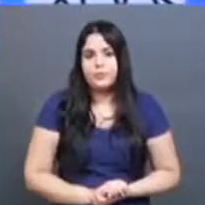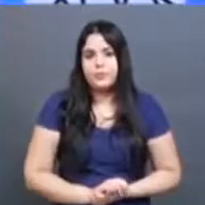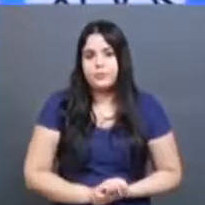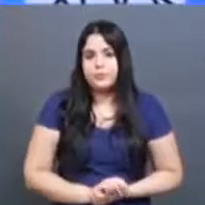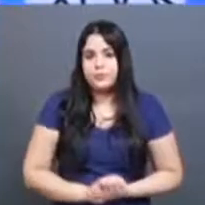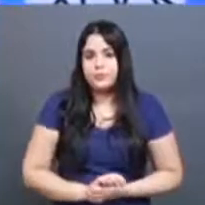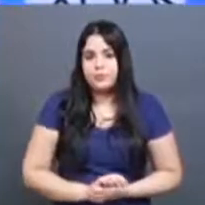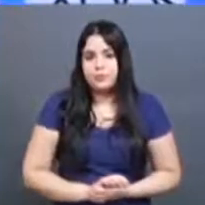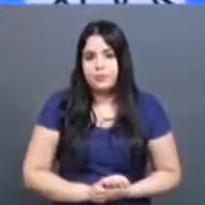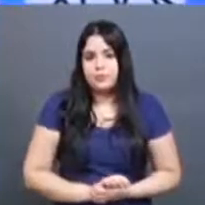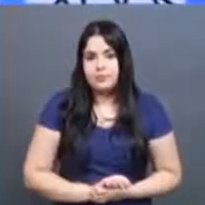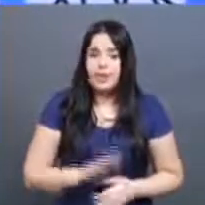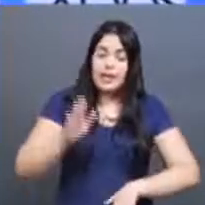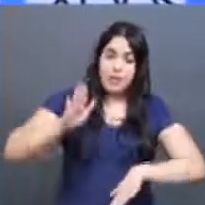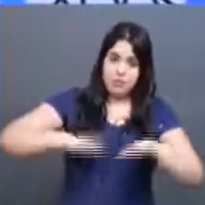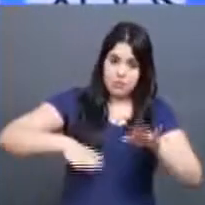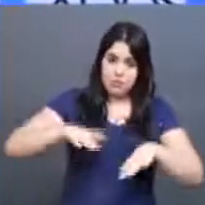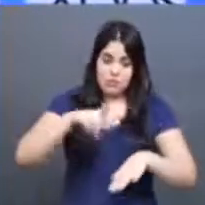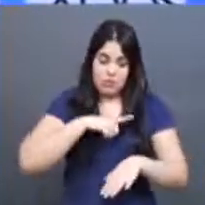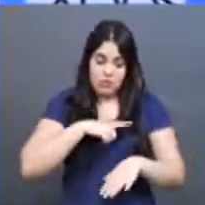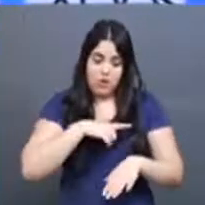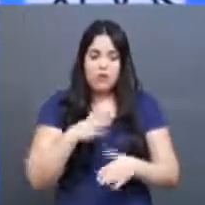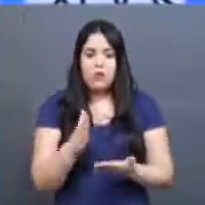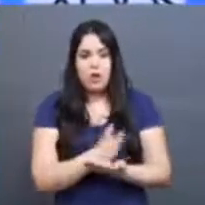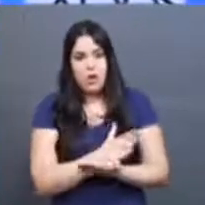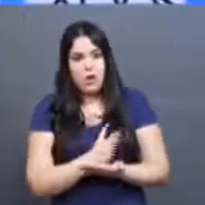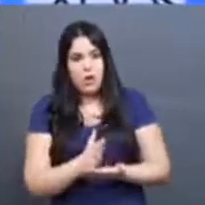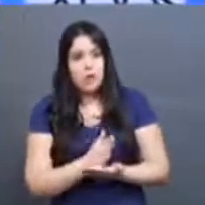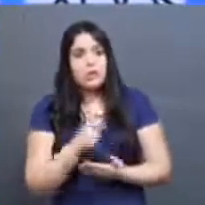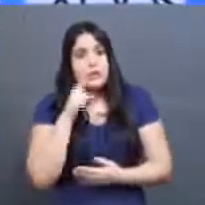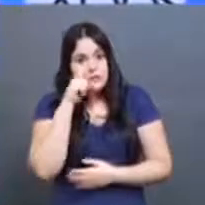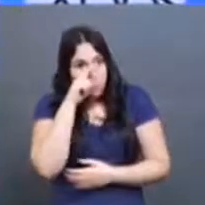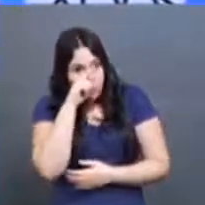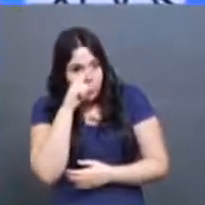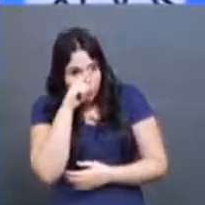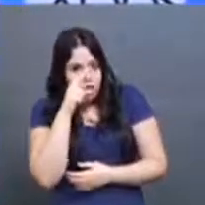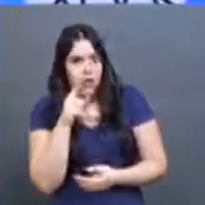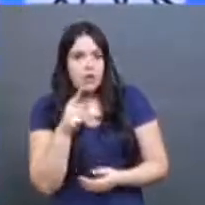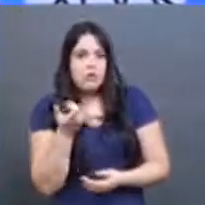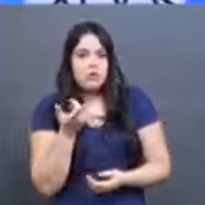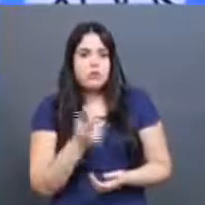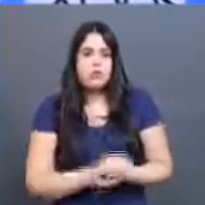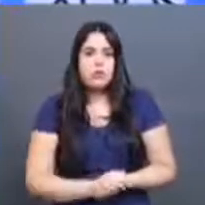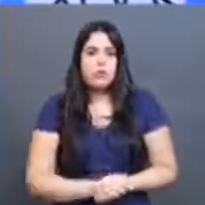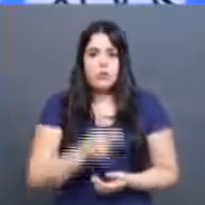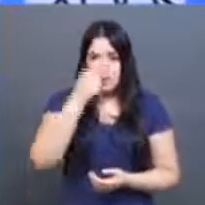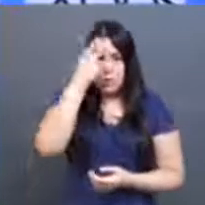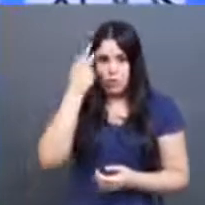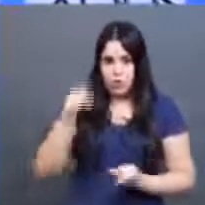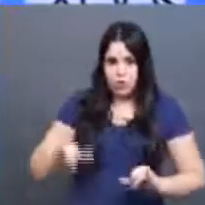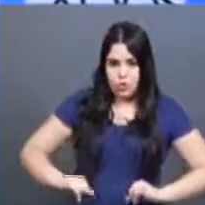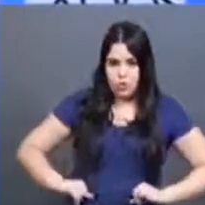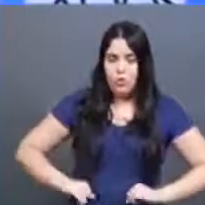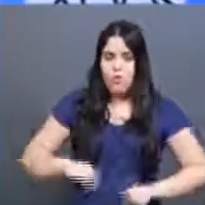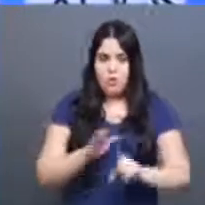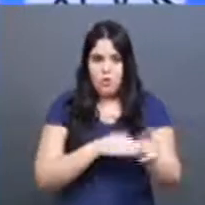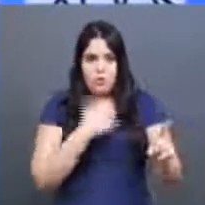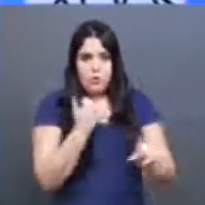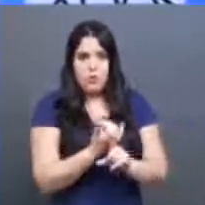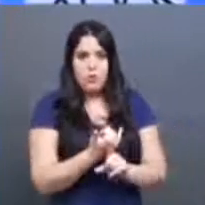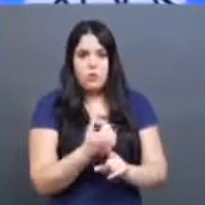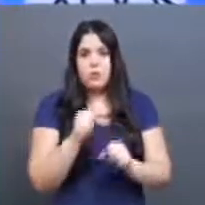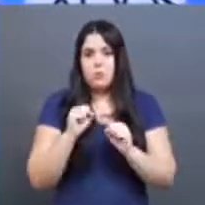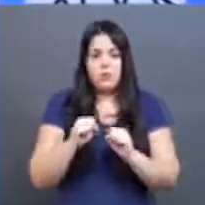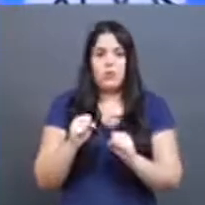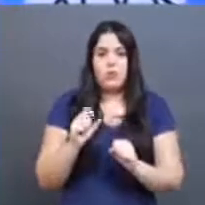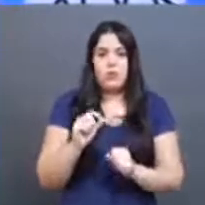dizer. Às vezes tem algumas situações mais graves, que aquela pessoa que é vítima de bullying, ela